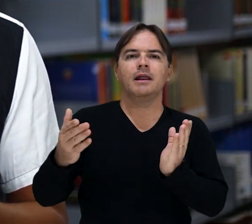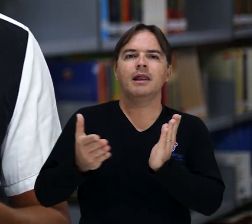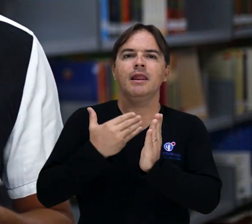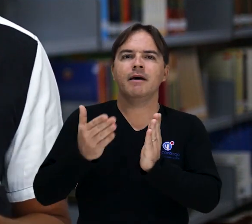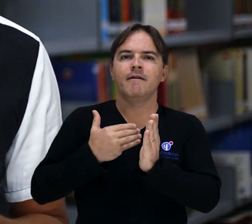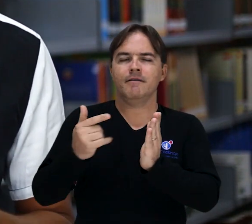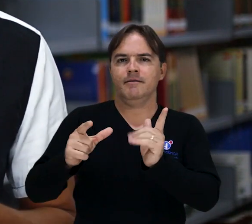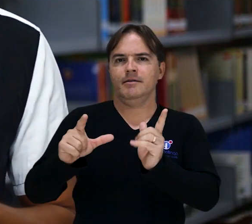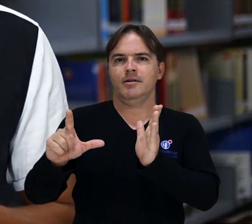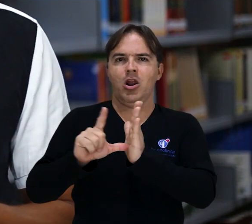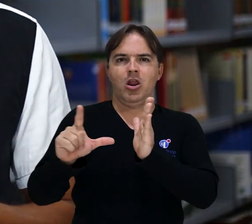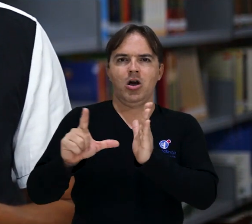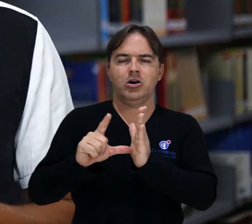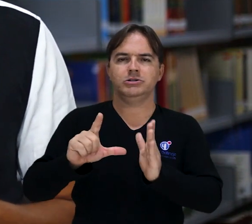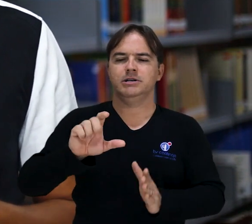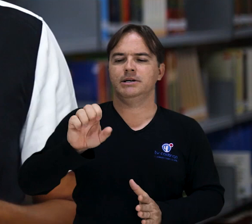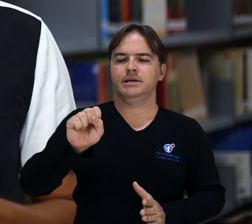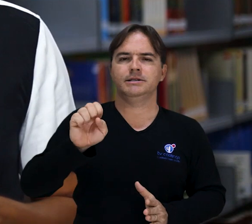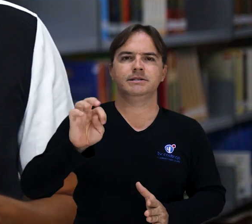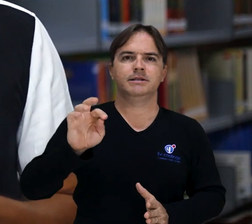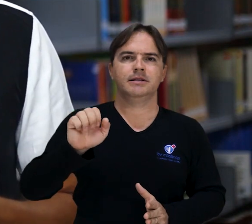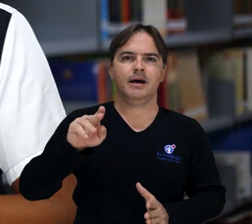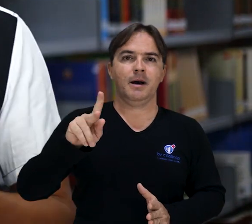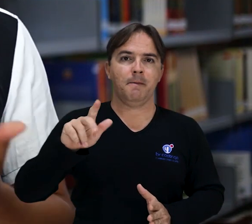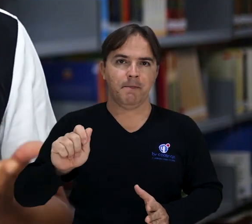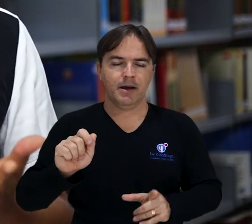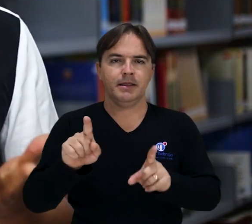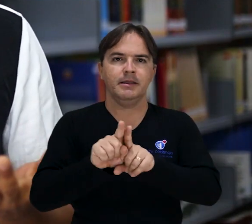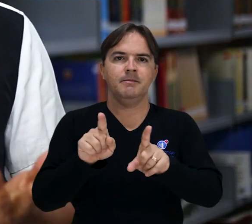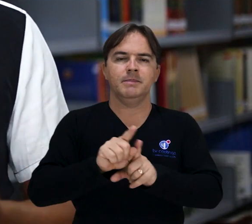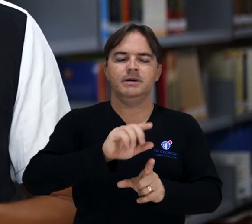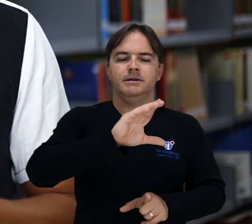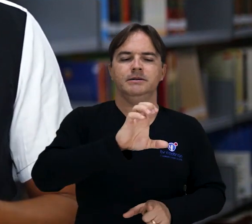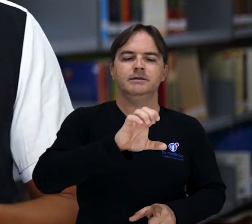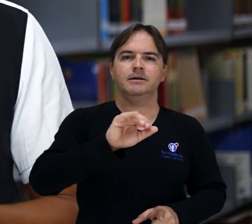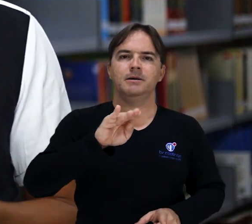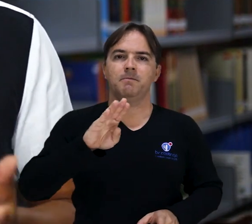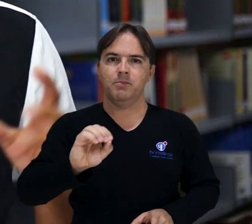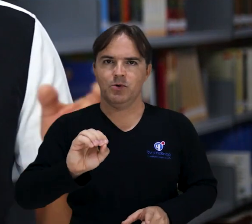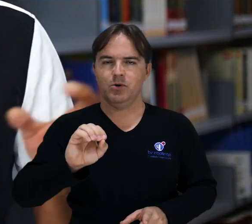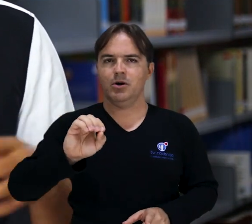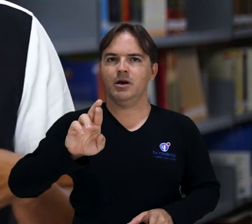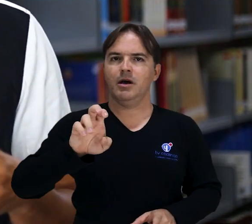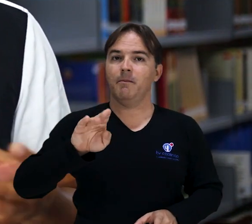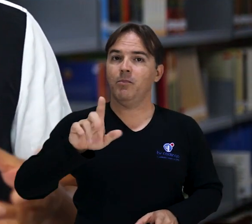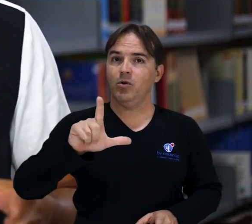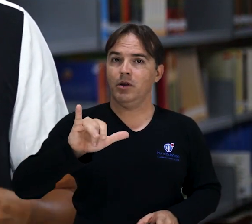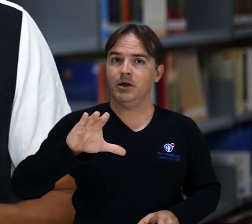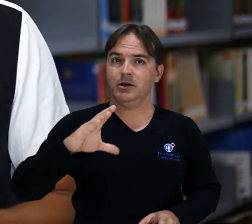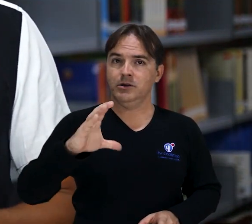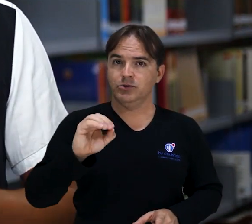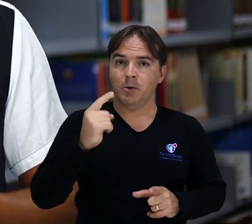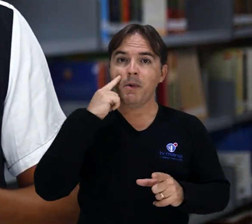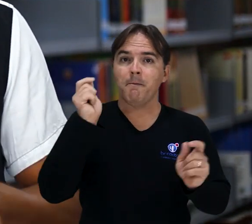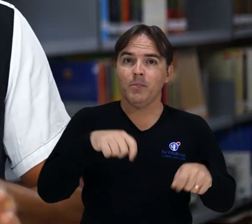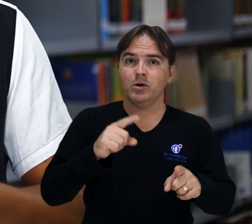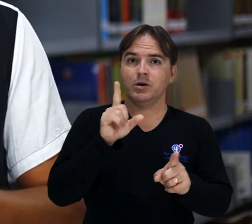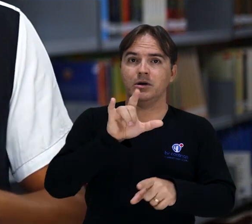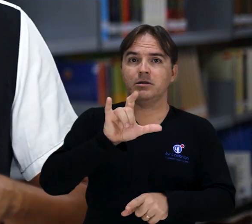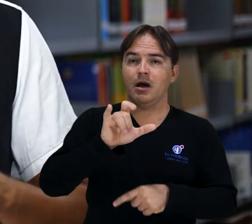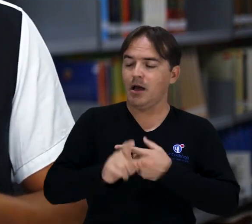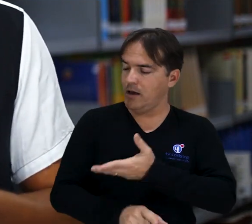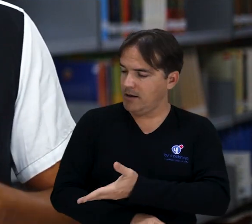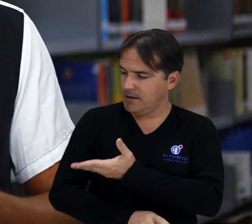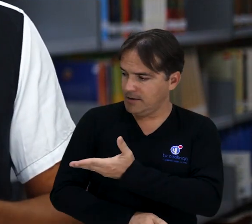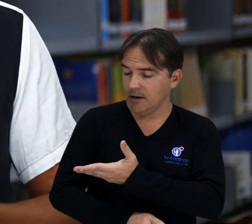Livaria Estampa e no Sebo Riboliço. O meu Instagram é maviaelmelo, arroba maviaelmelo. É só entrar